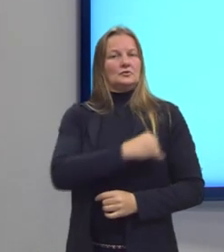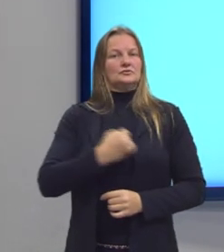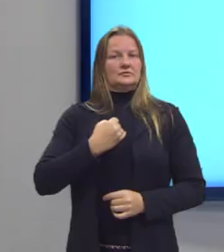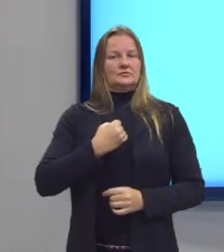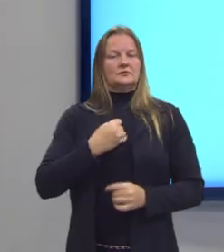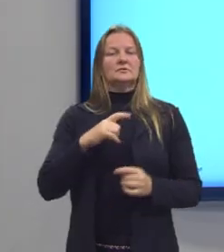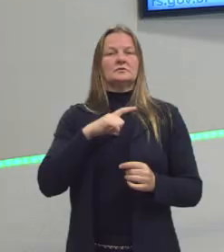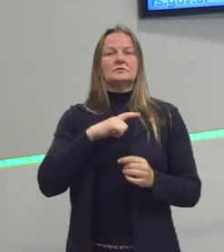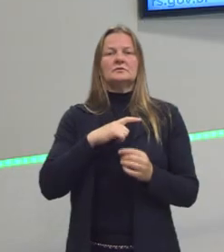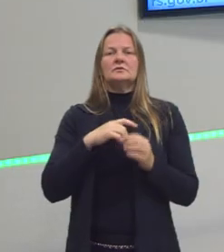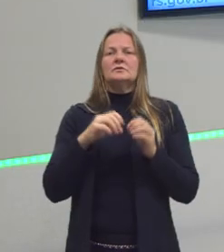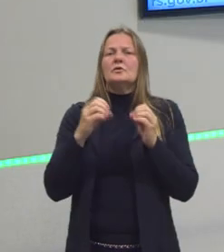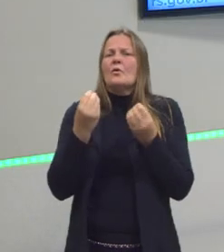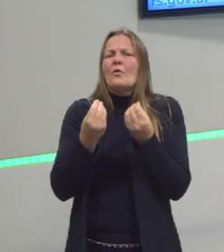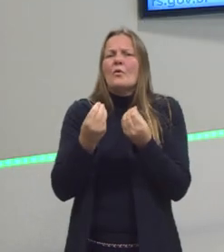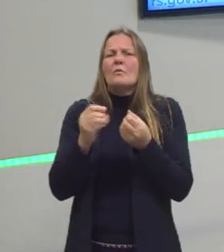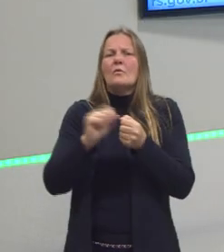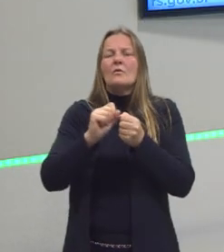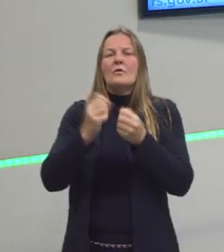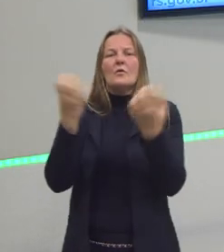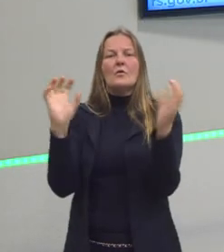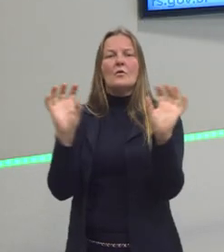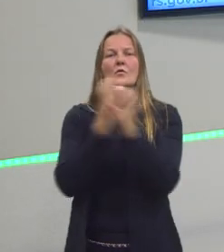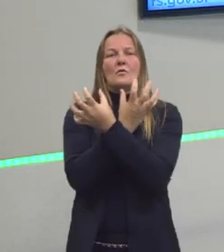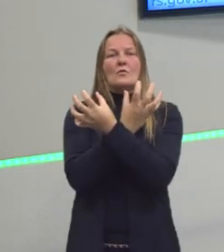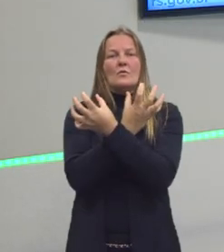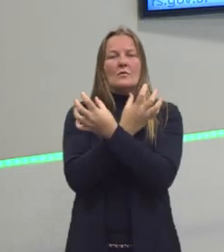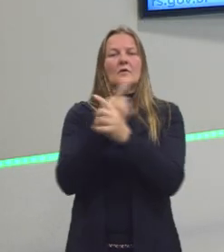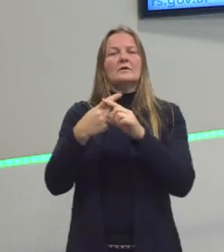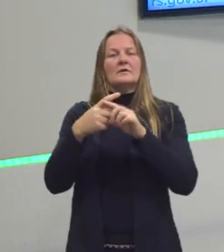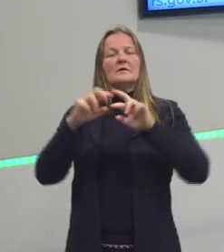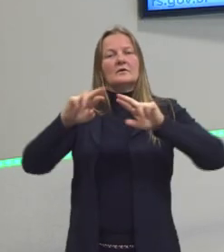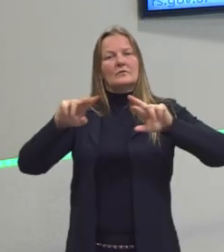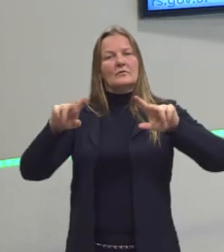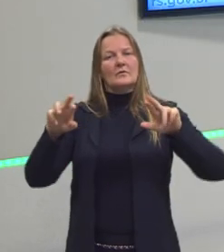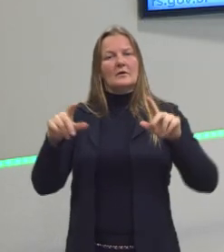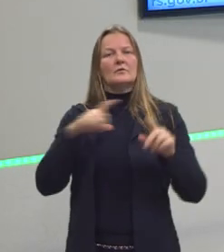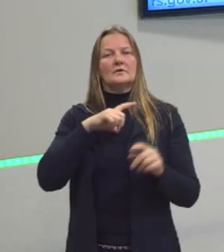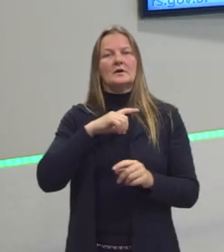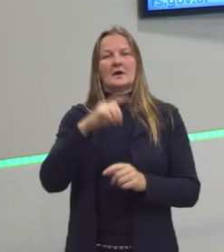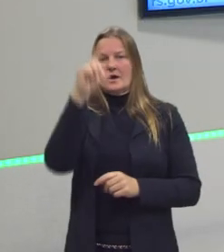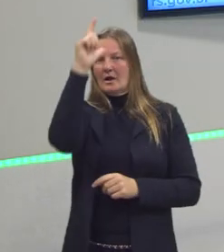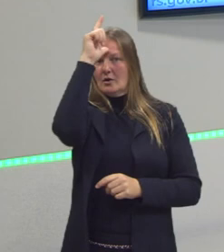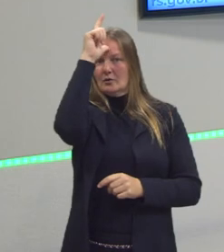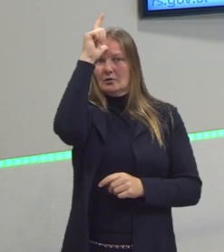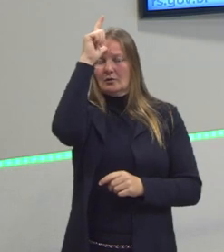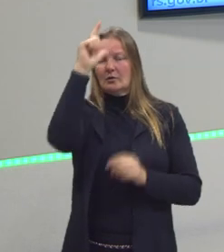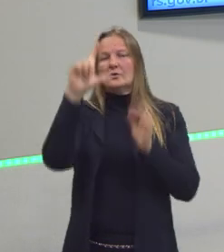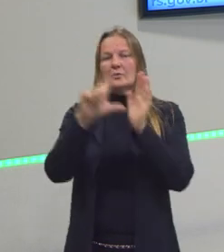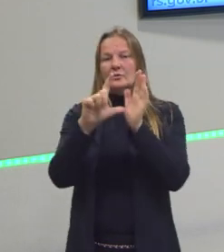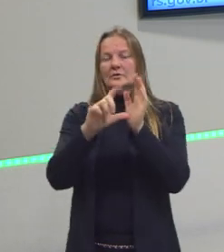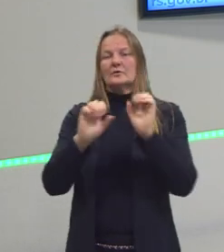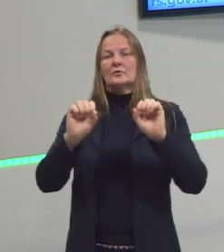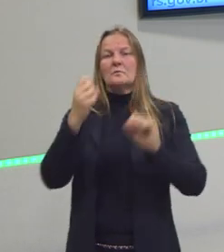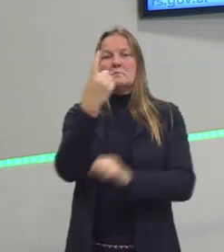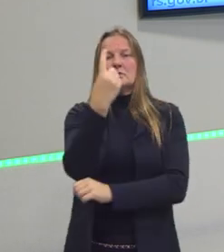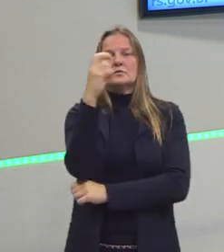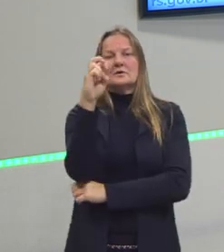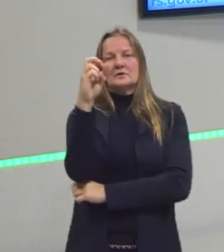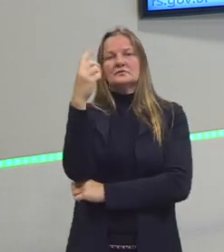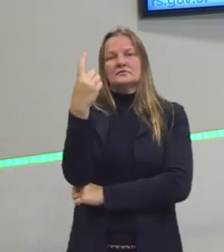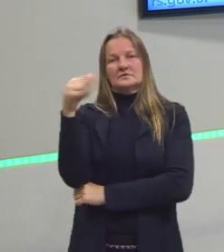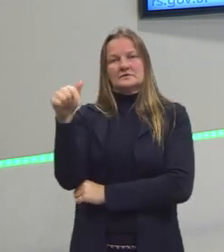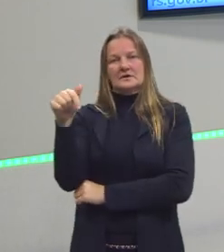fazem parte da contrarreforma. Quando já ocorre a reforma de Lutero na Alemanha, em 1517. Então,